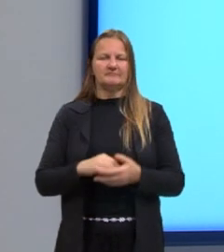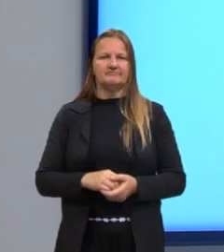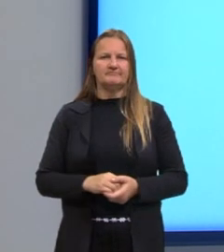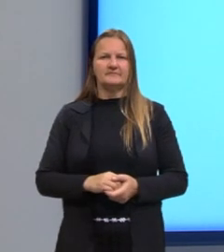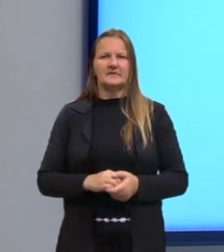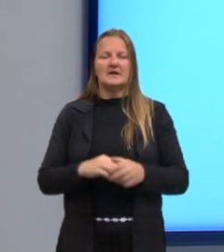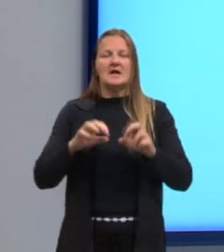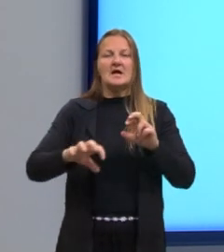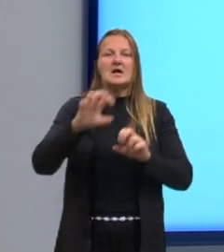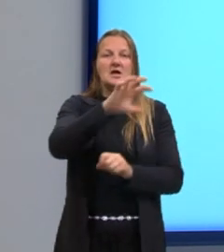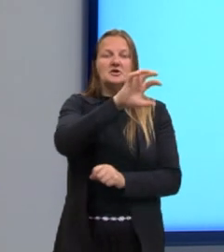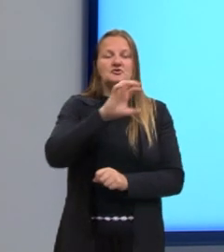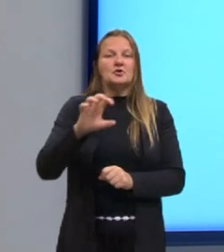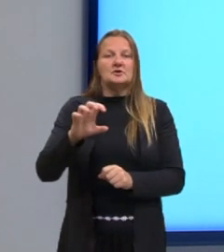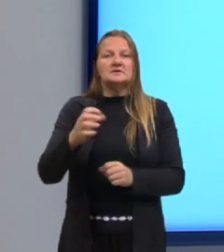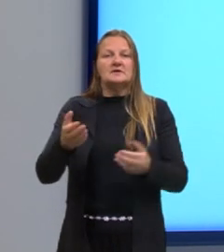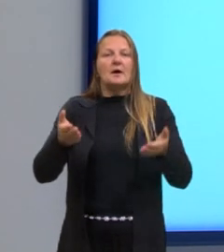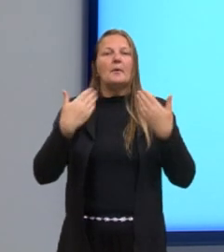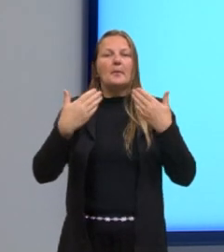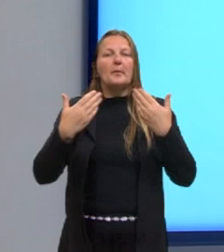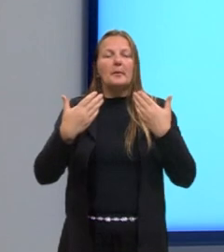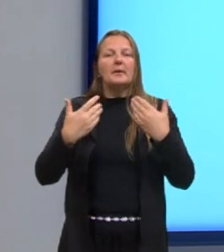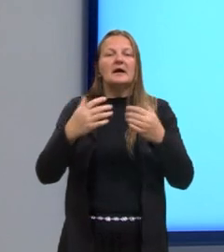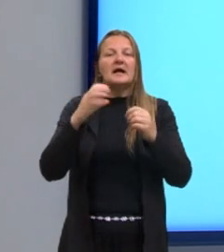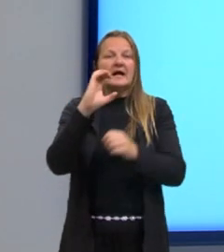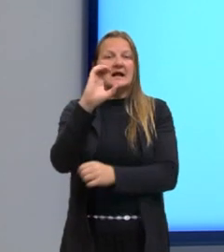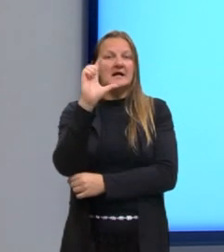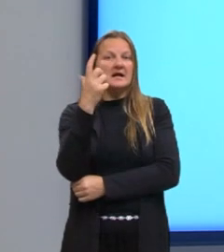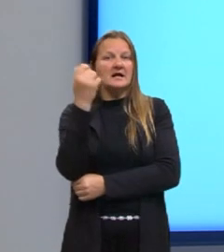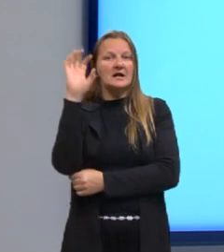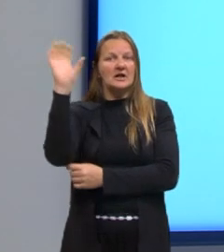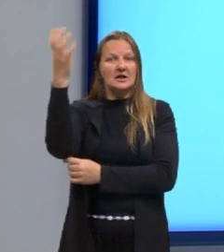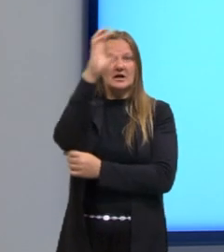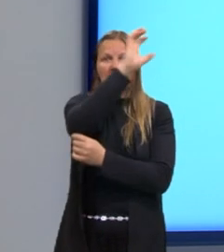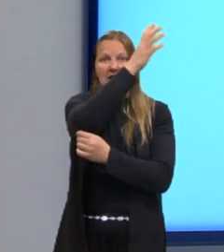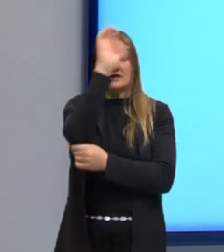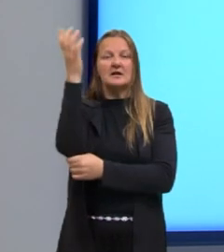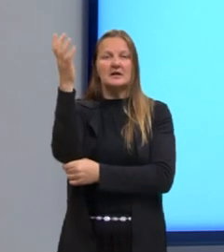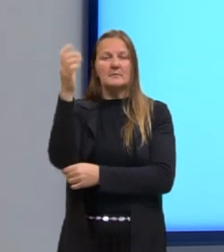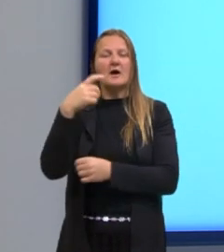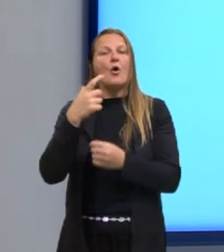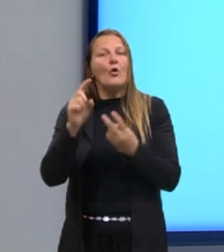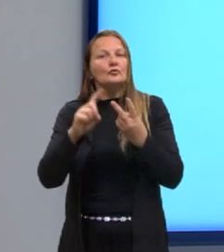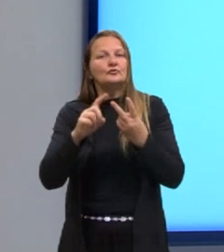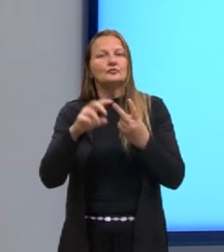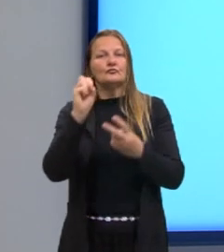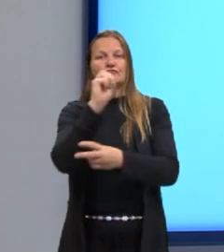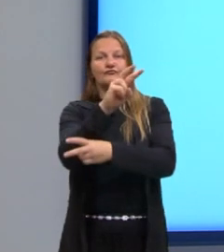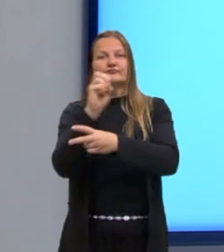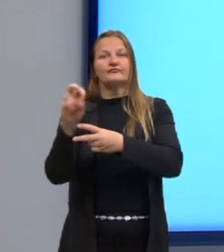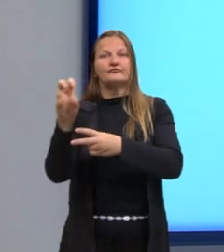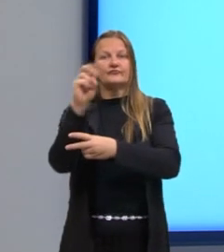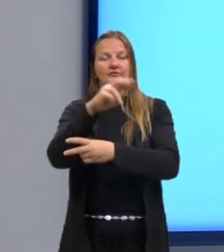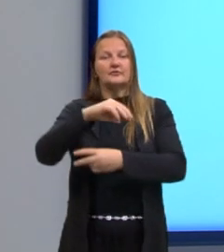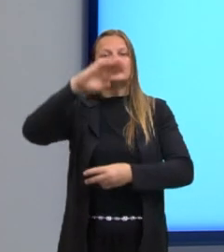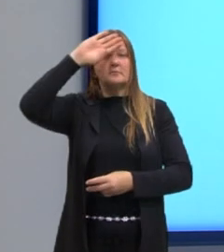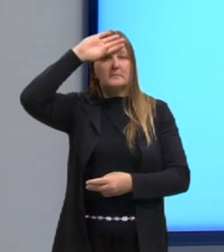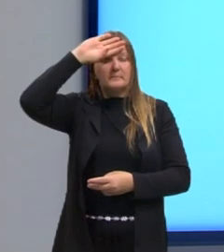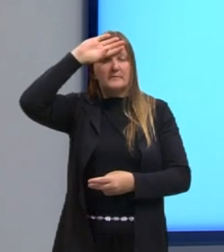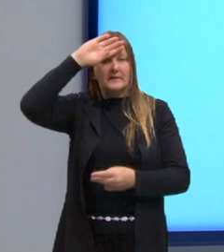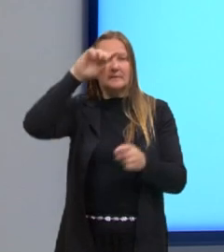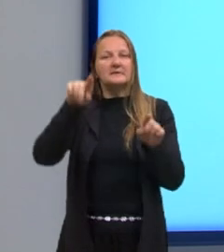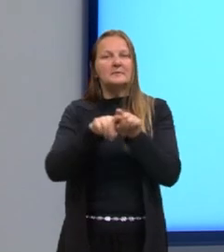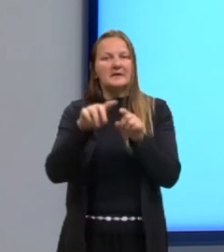regiões de clima tropical e subtropical, um outro vírus também pode causar febre hemorrágica,